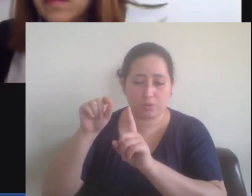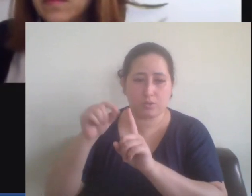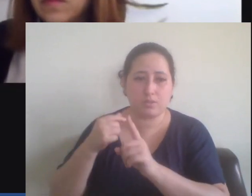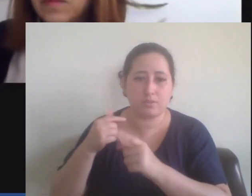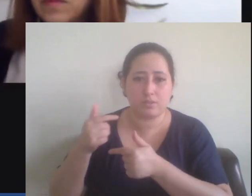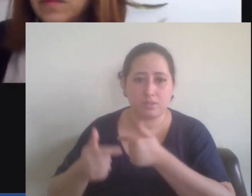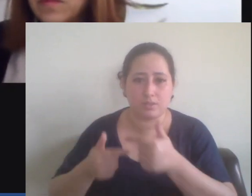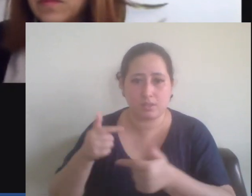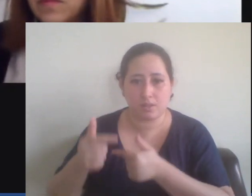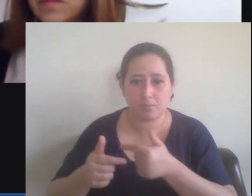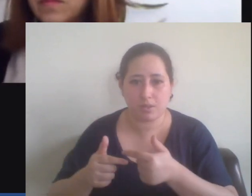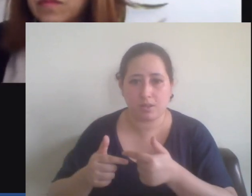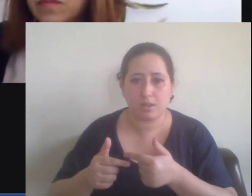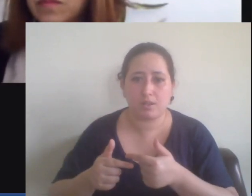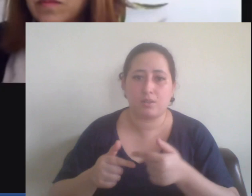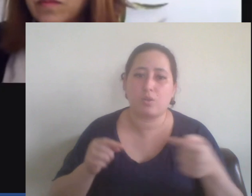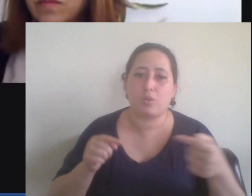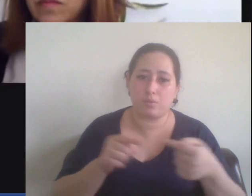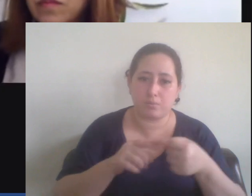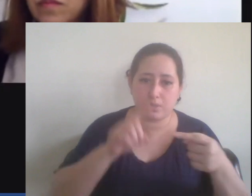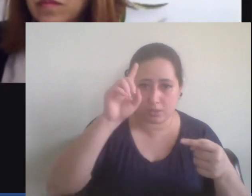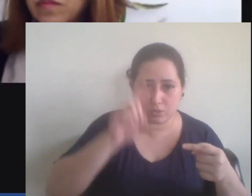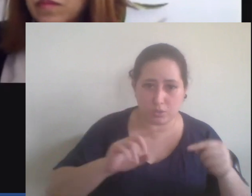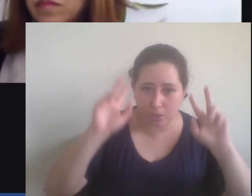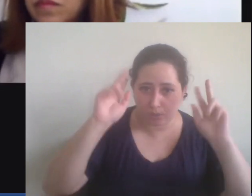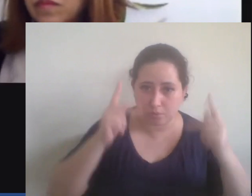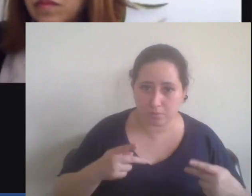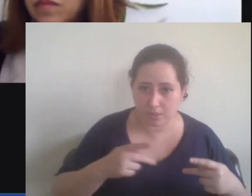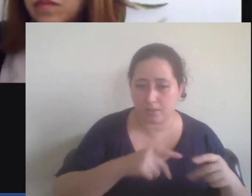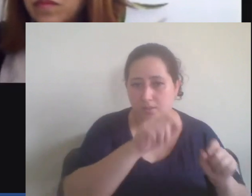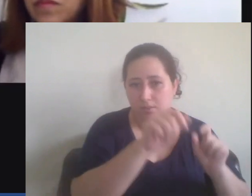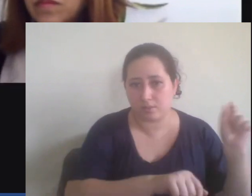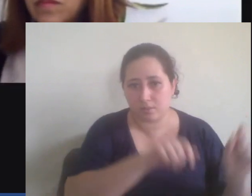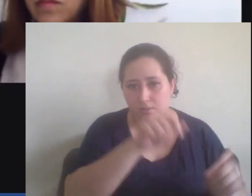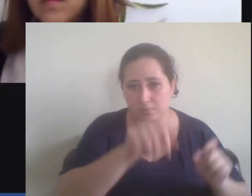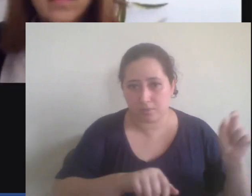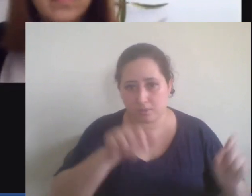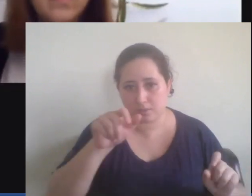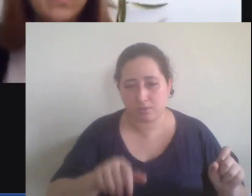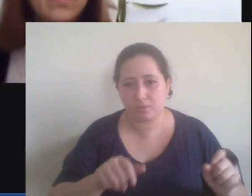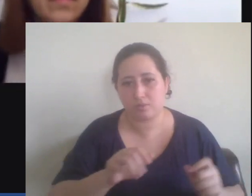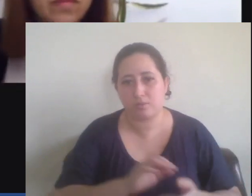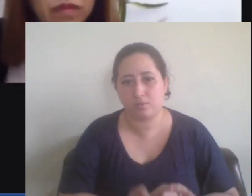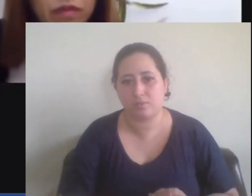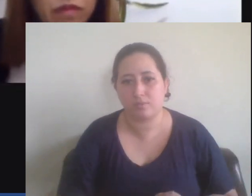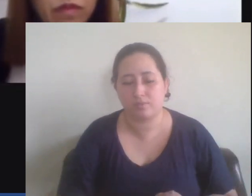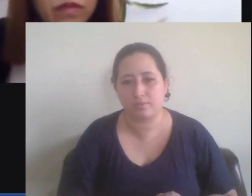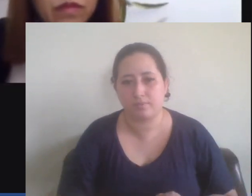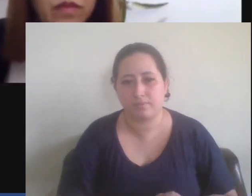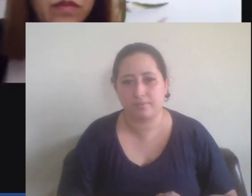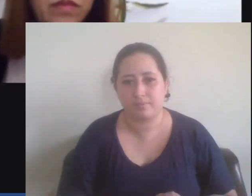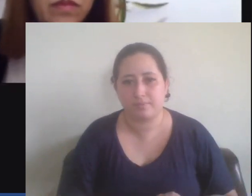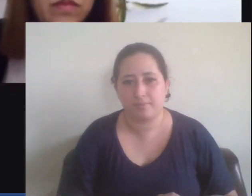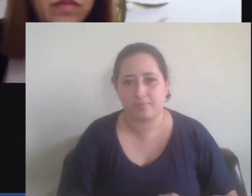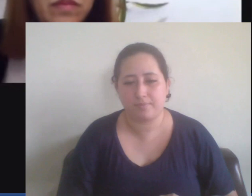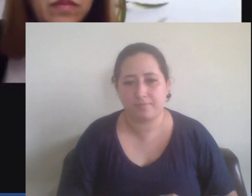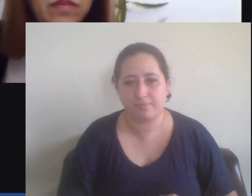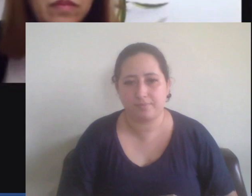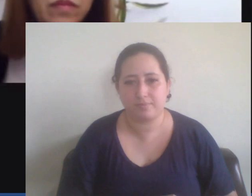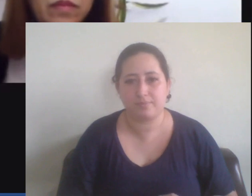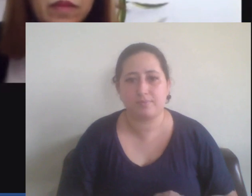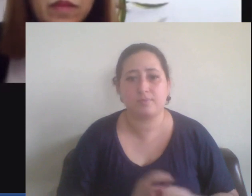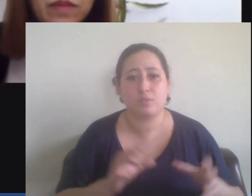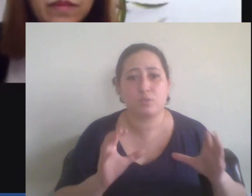junto aos direitos humanos das pessoas que estão compondo o grupo de